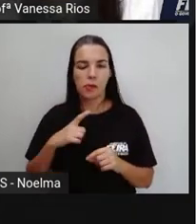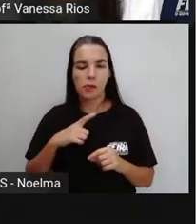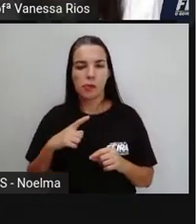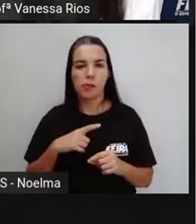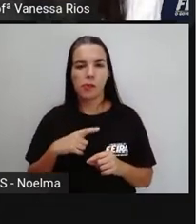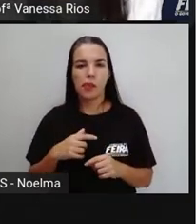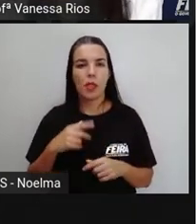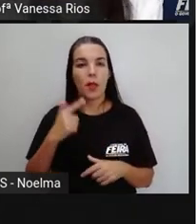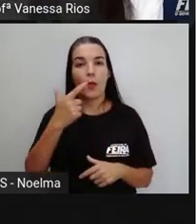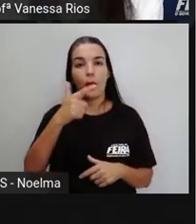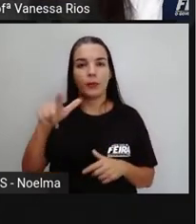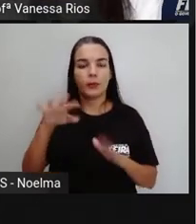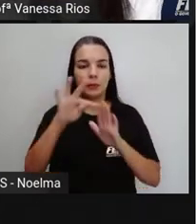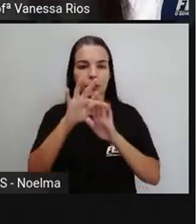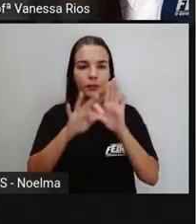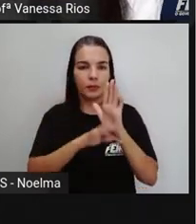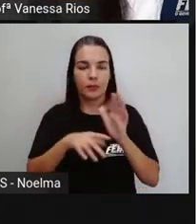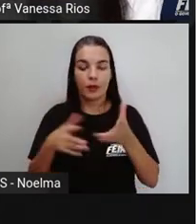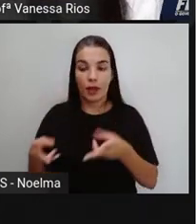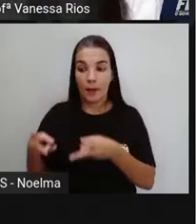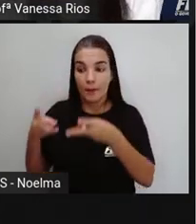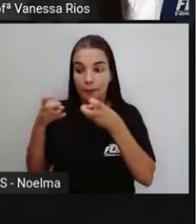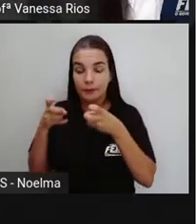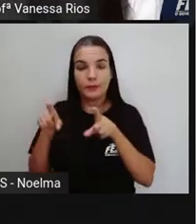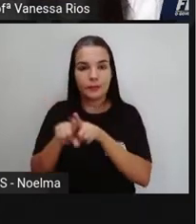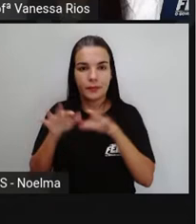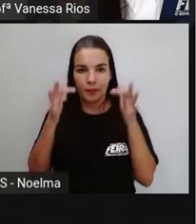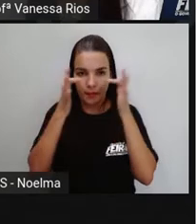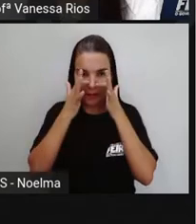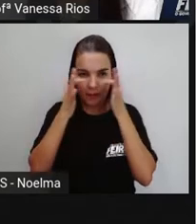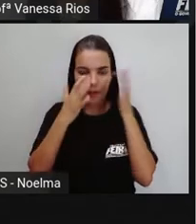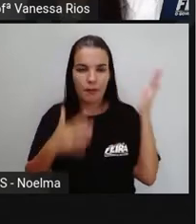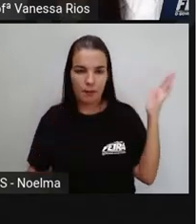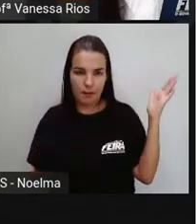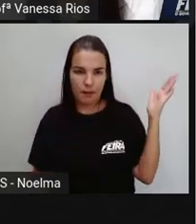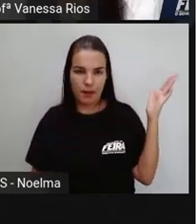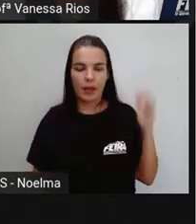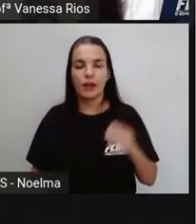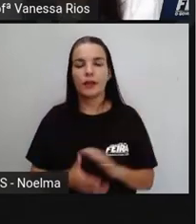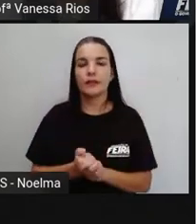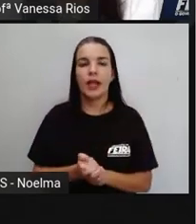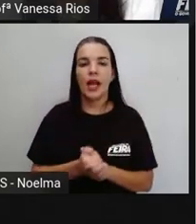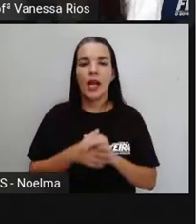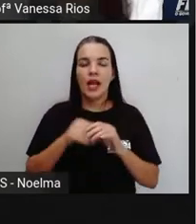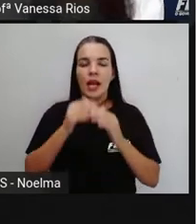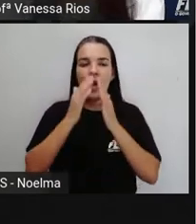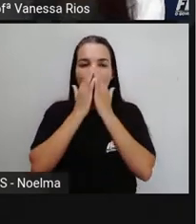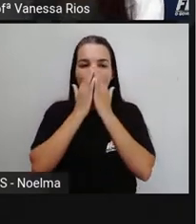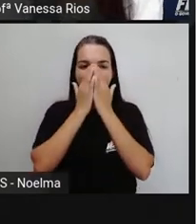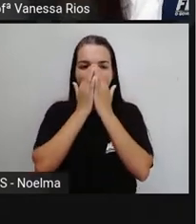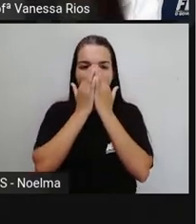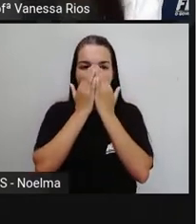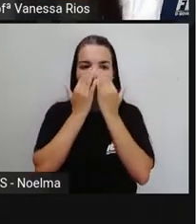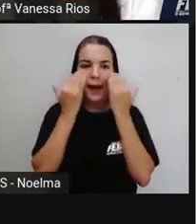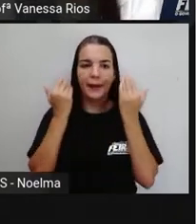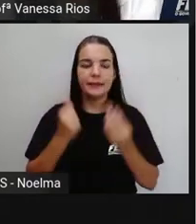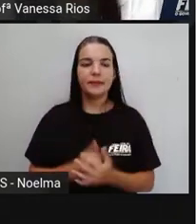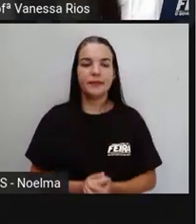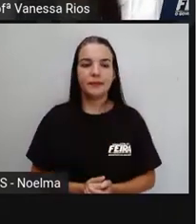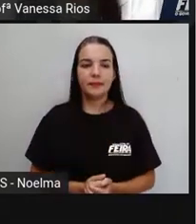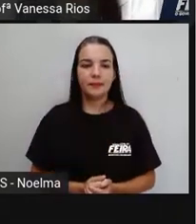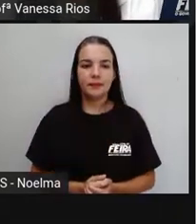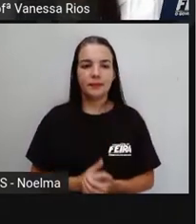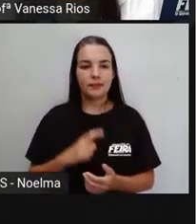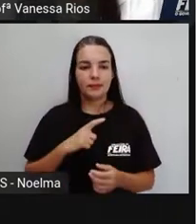trouxe agora outro texto, para a gente prestar também atenção nos verbos, tá certo? Agora é um texto diferente. Olha